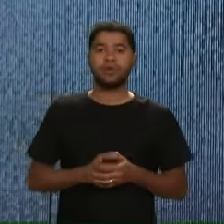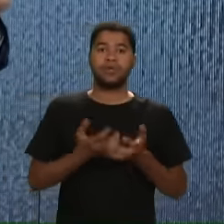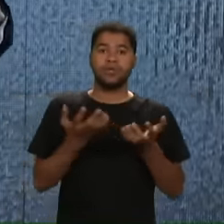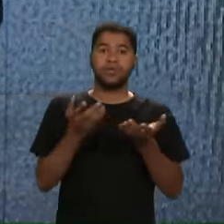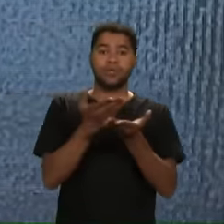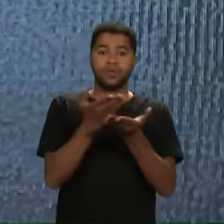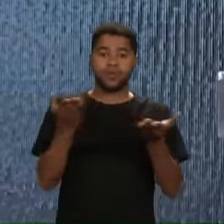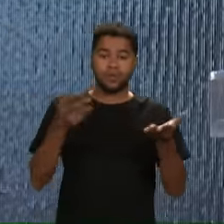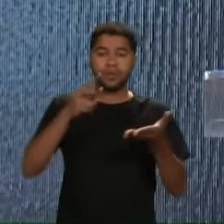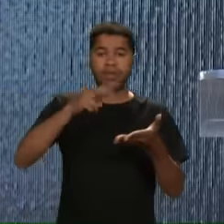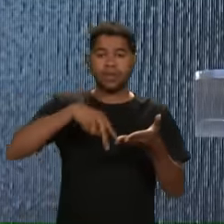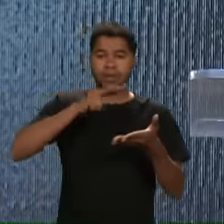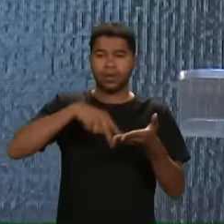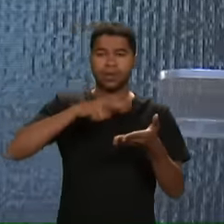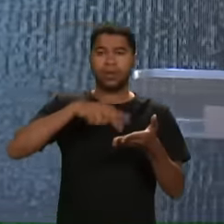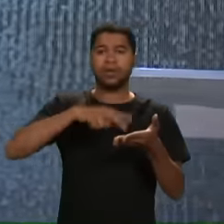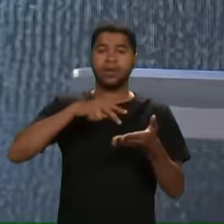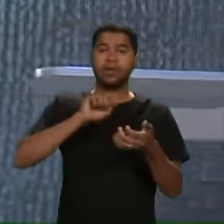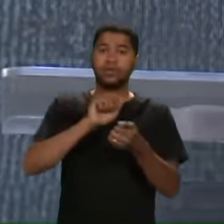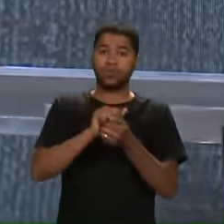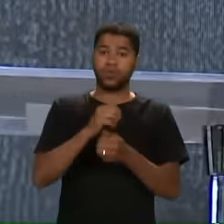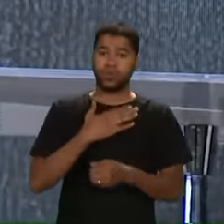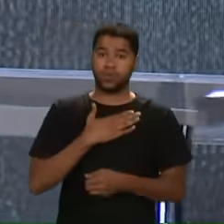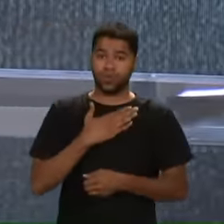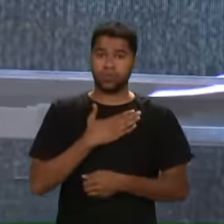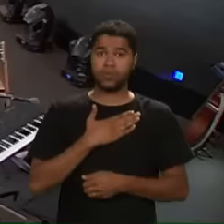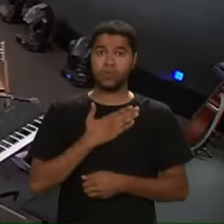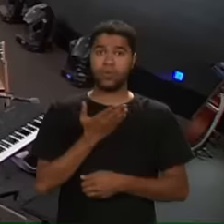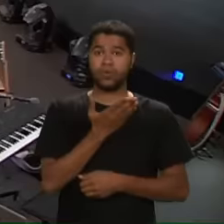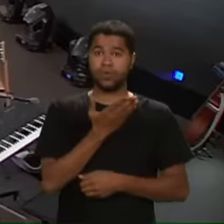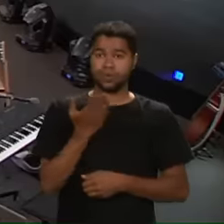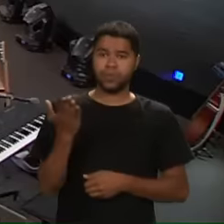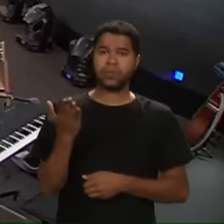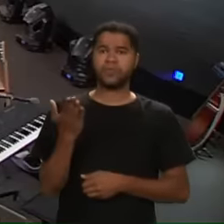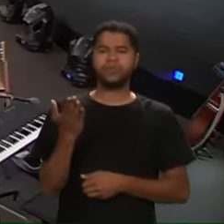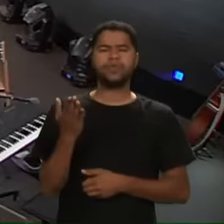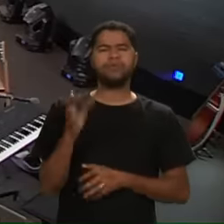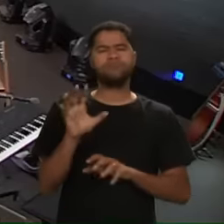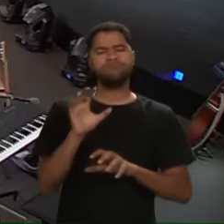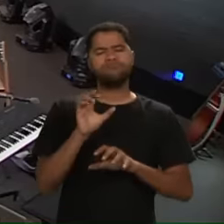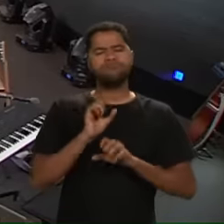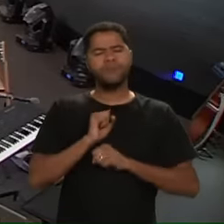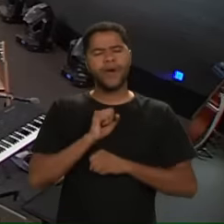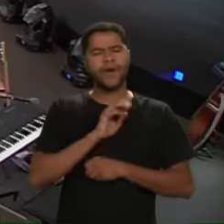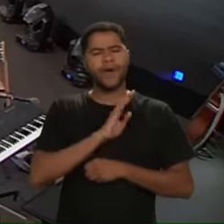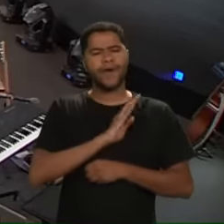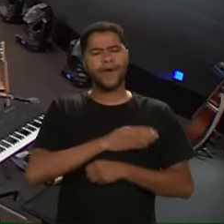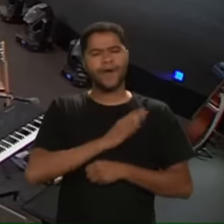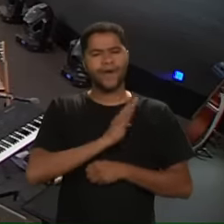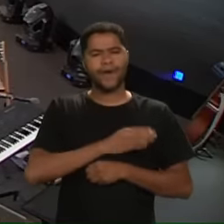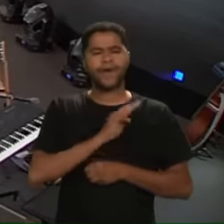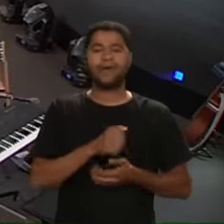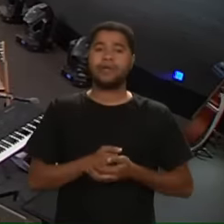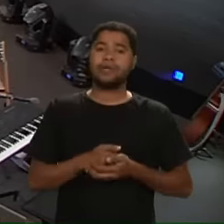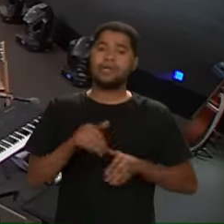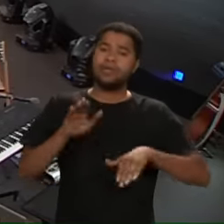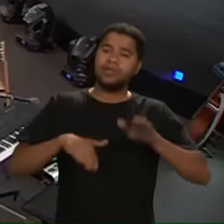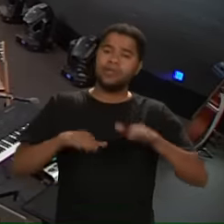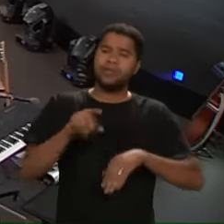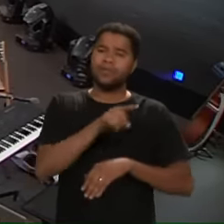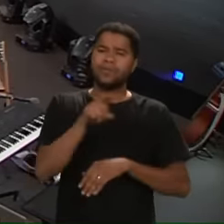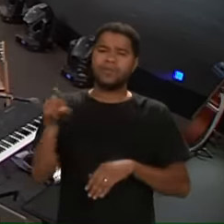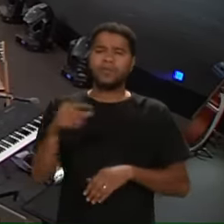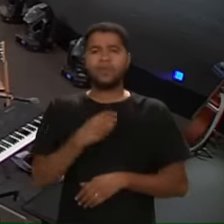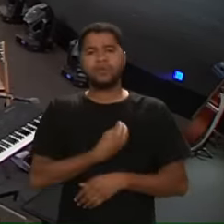aí eu queria que você lesse Esse verso comigo Que você deixasse entrar No seu coração Talvez é o que você